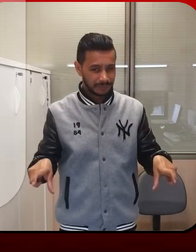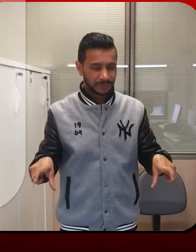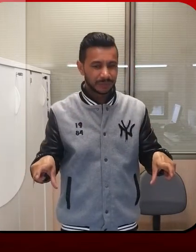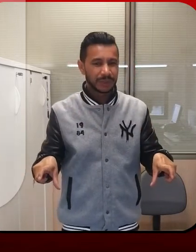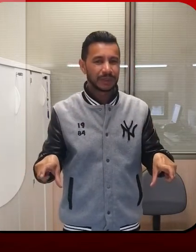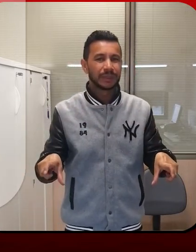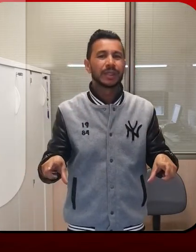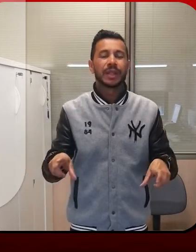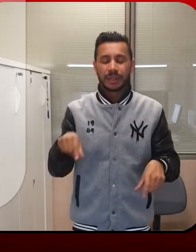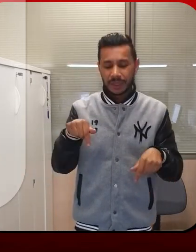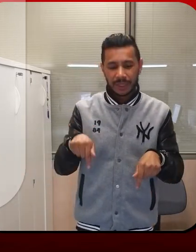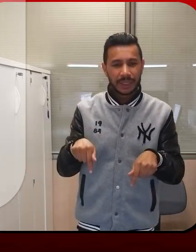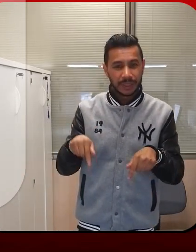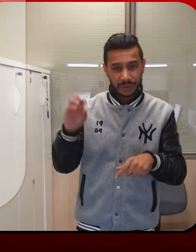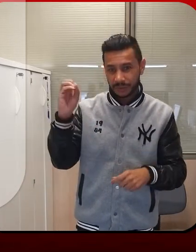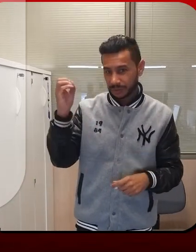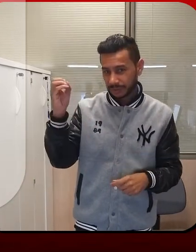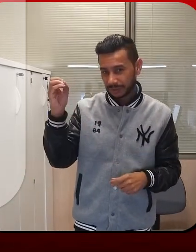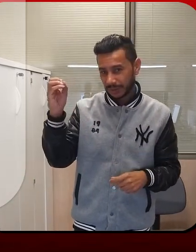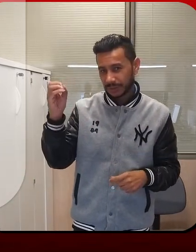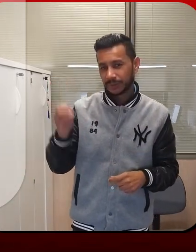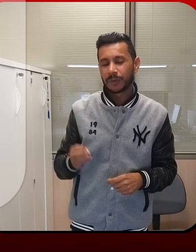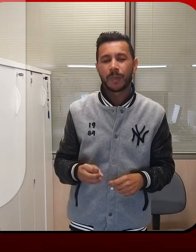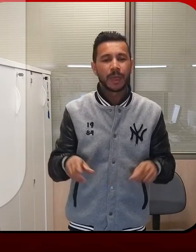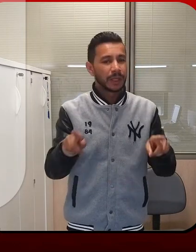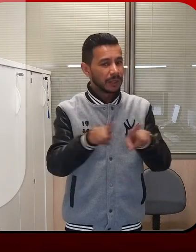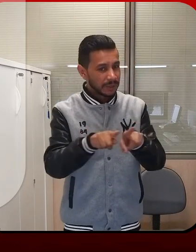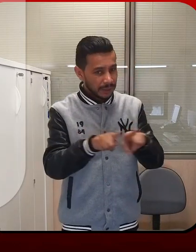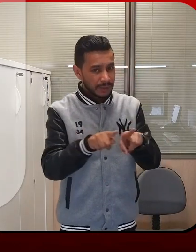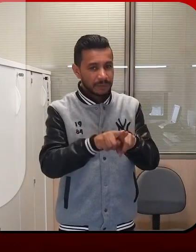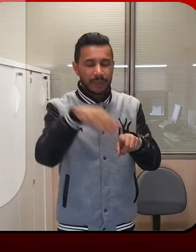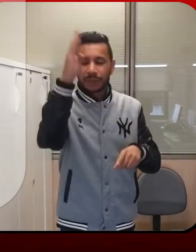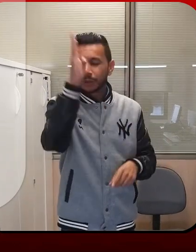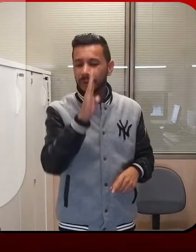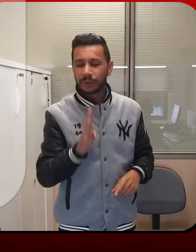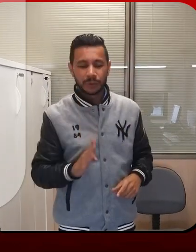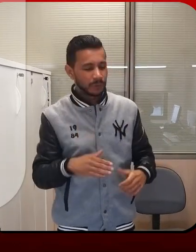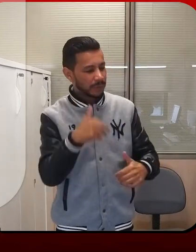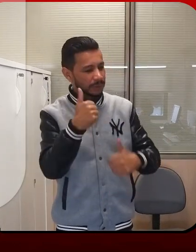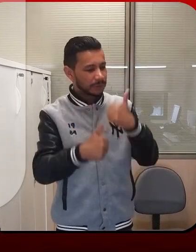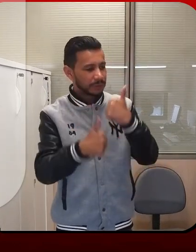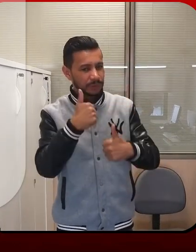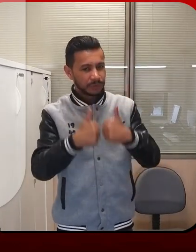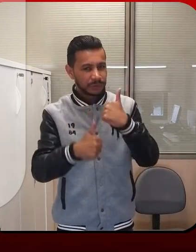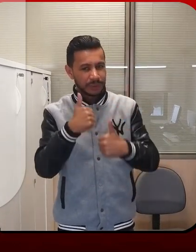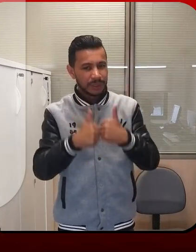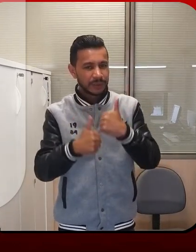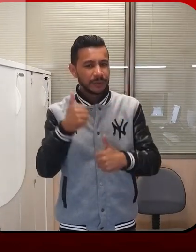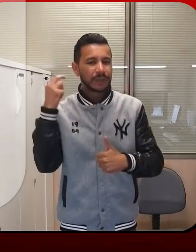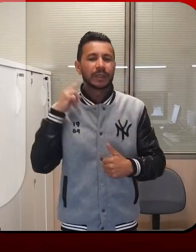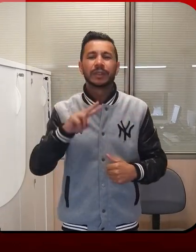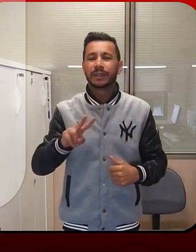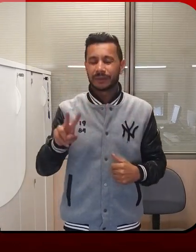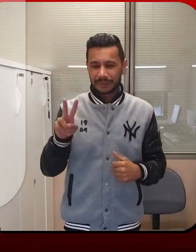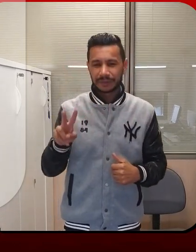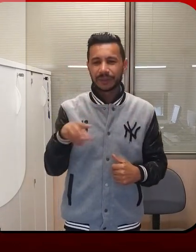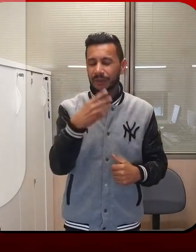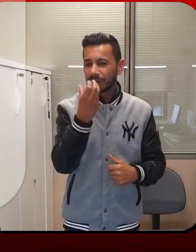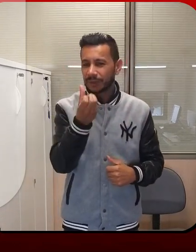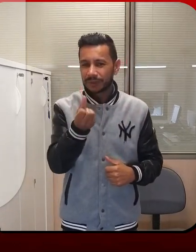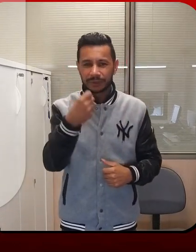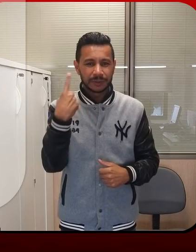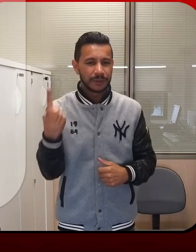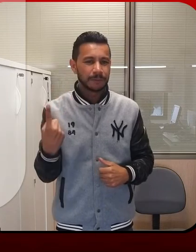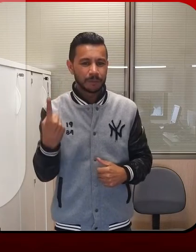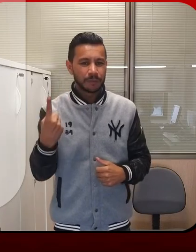26º Campeonato de Futebol Society. E pelo Brasileirão, Santos venceu o Goiás por 6x1. Já